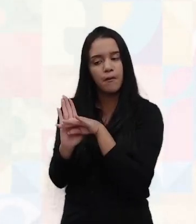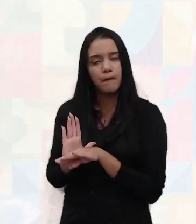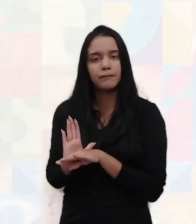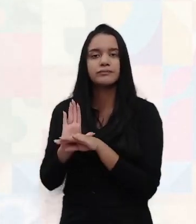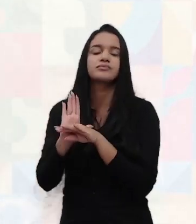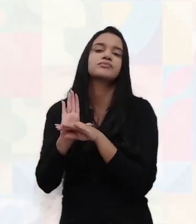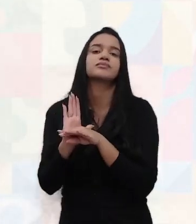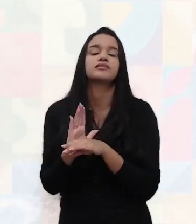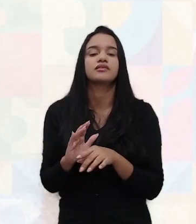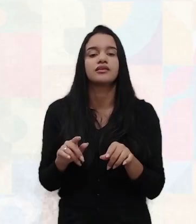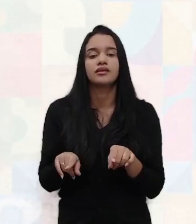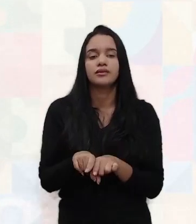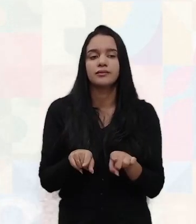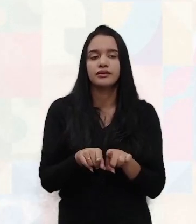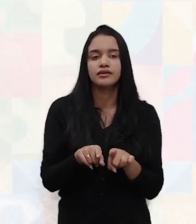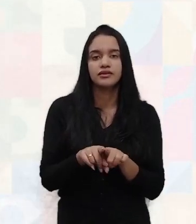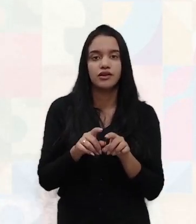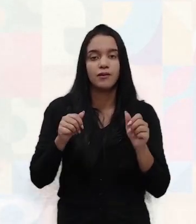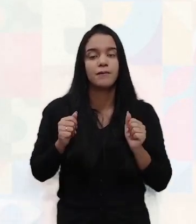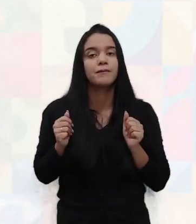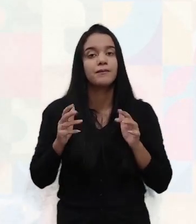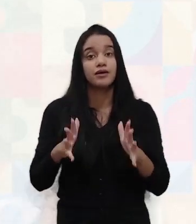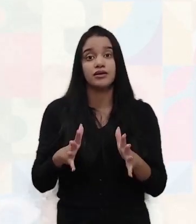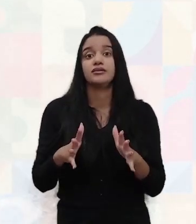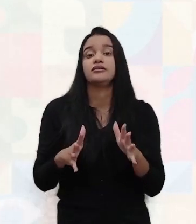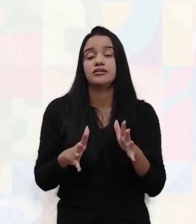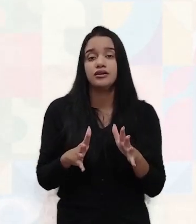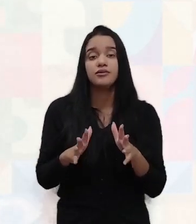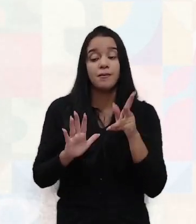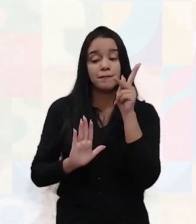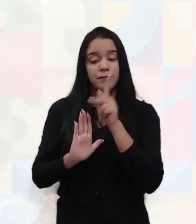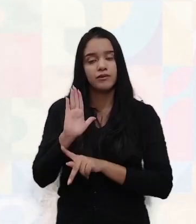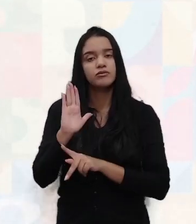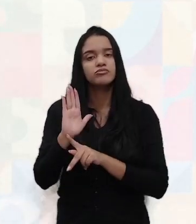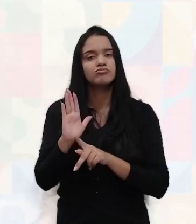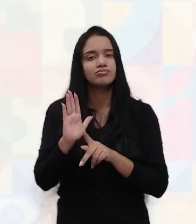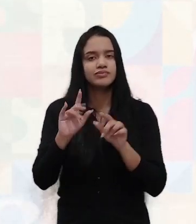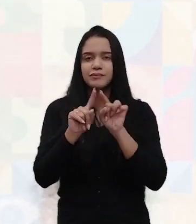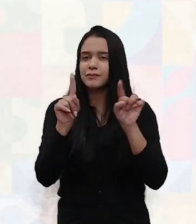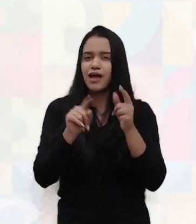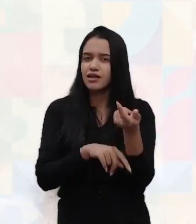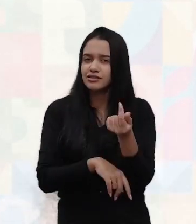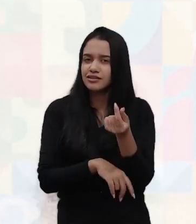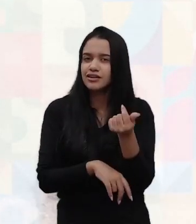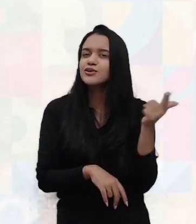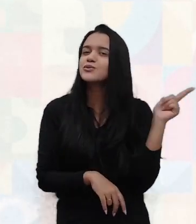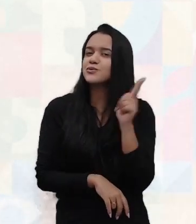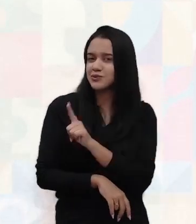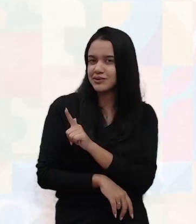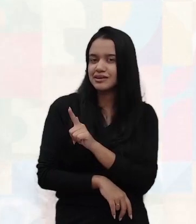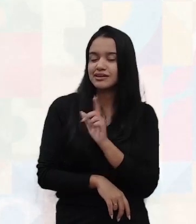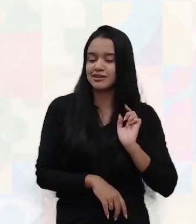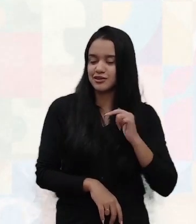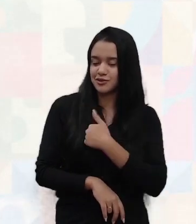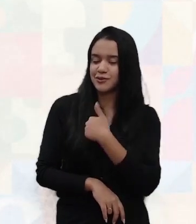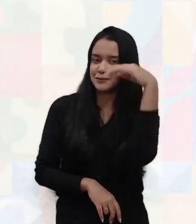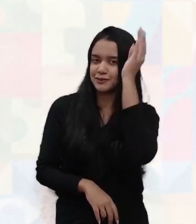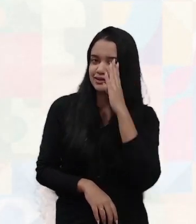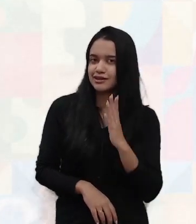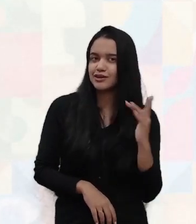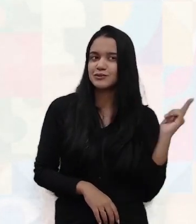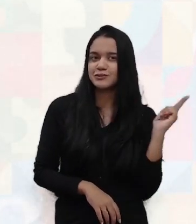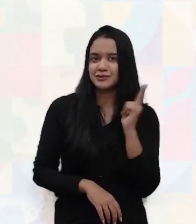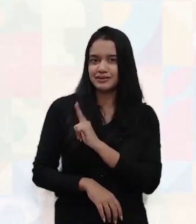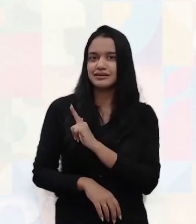capital, é possível realizar e aplicar projetos mais eficazes. Então, sem dinheiro, a gente consegue fazer isso. Nós, brasileiros, conseguimos.